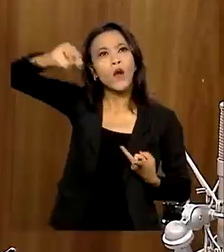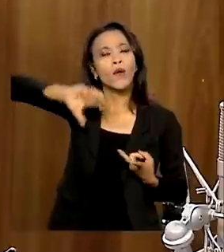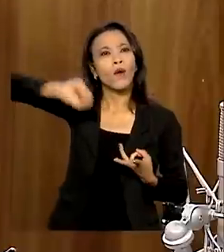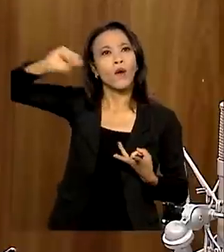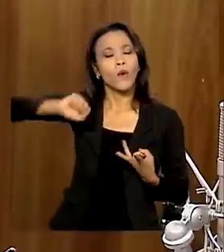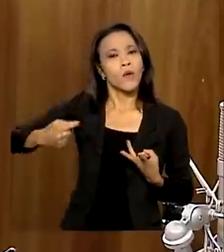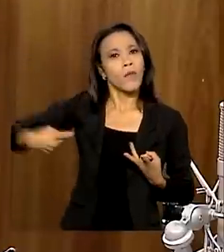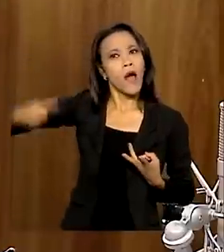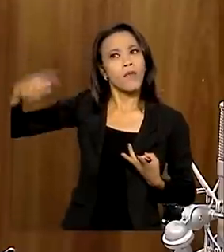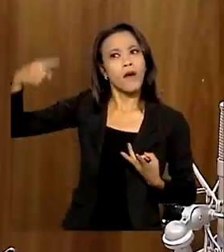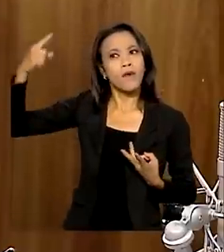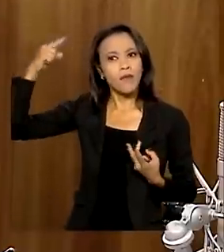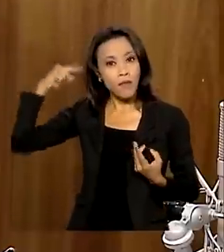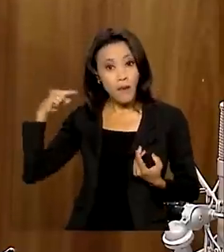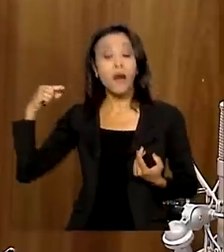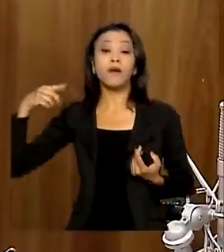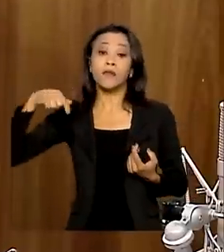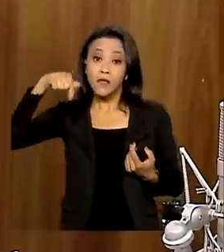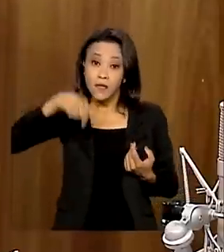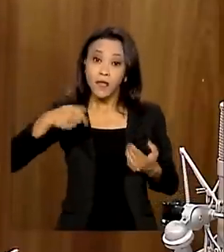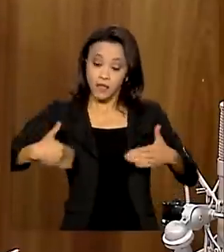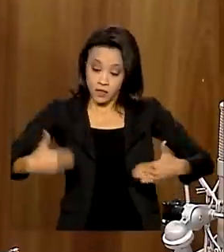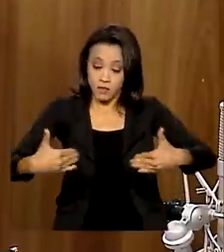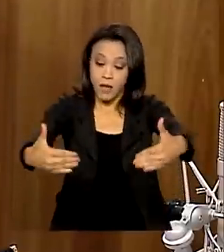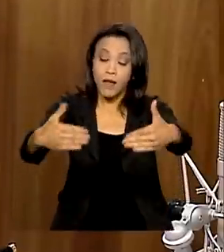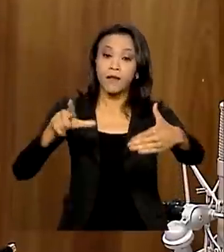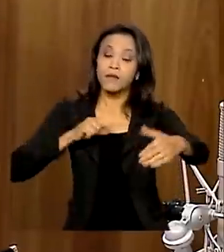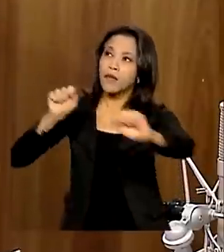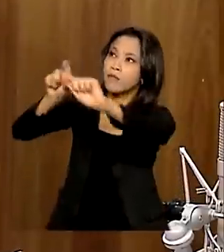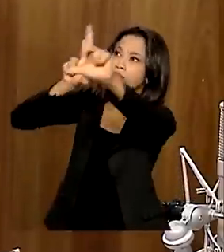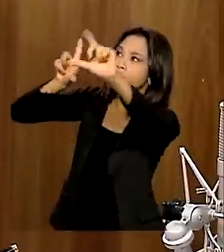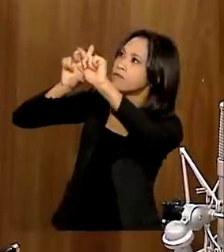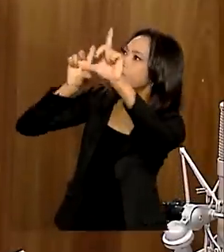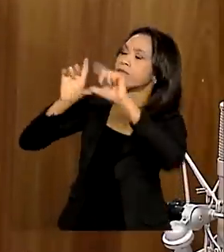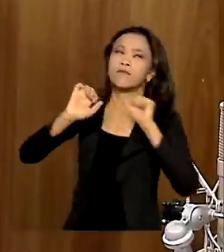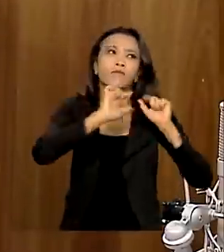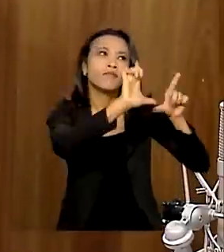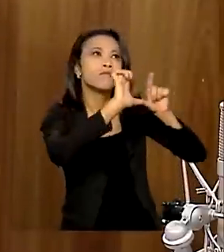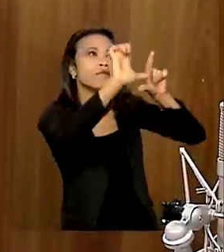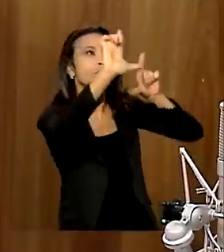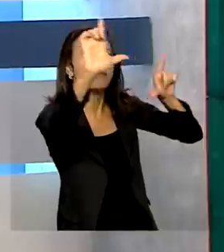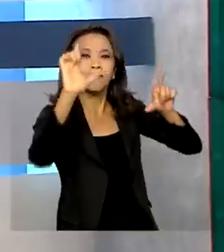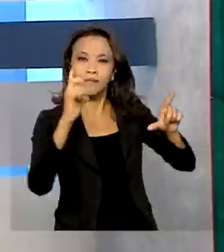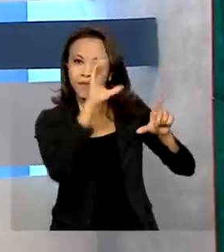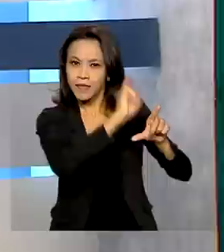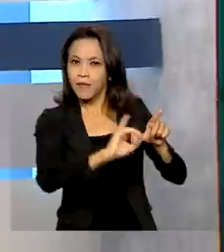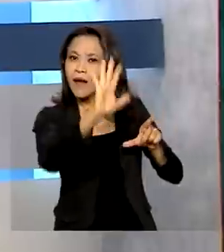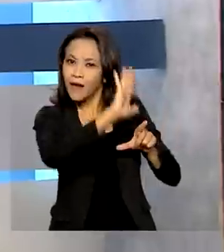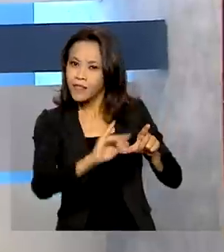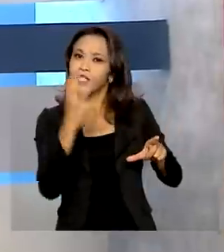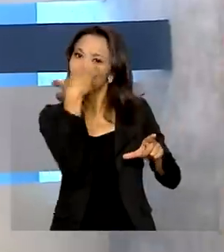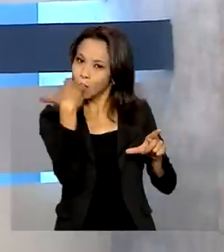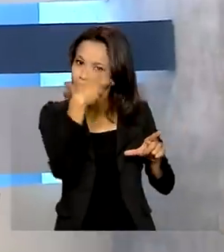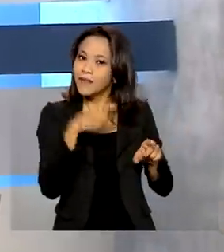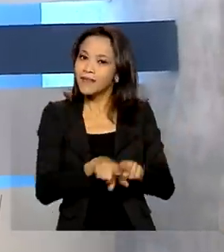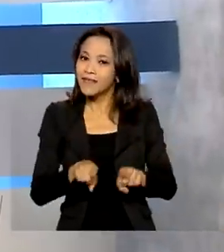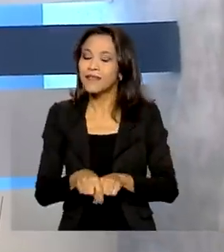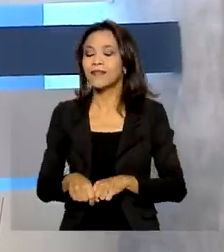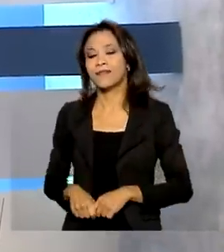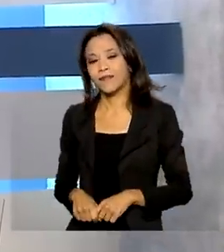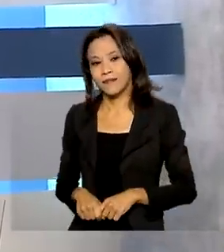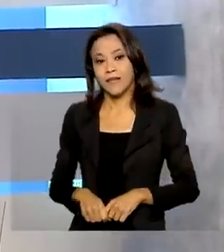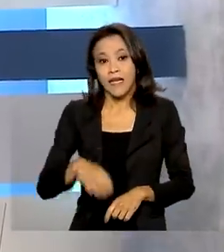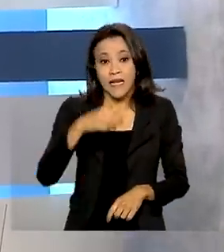a nossa esplanada, ela traz essas figuras heróicas com os trechos do hino da independência. Cerca de